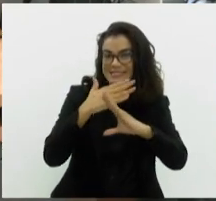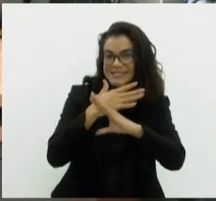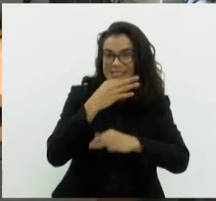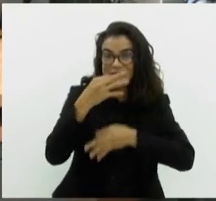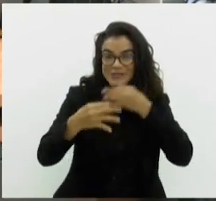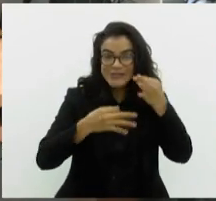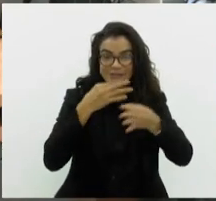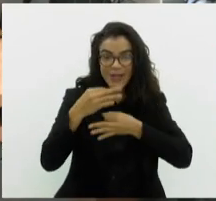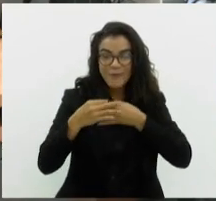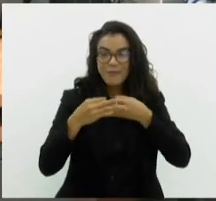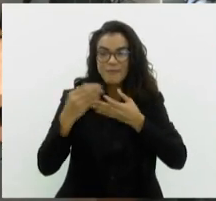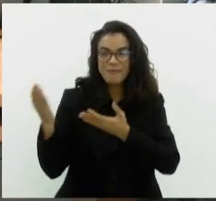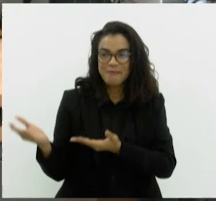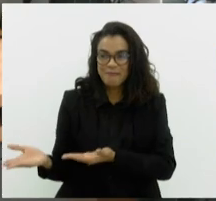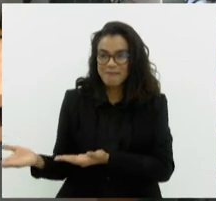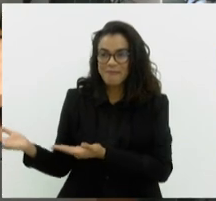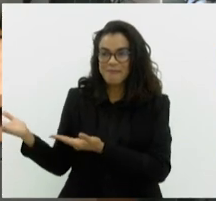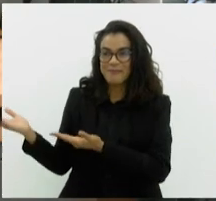acesse o nosso e-mail,